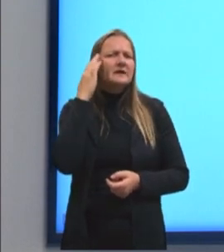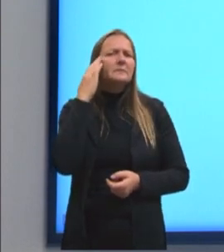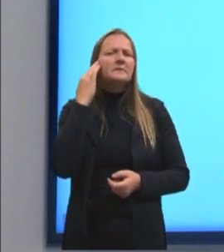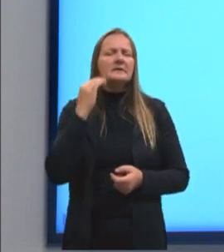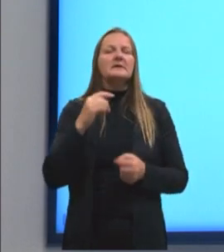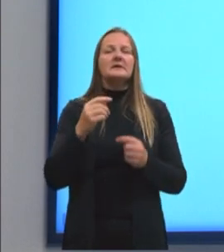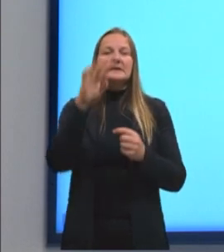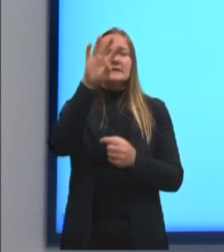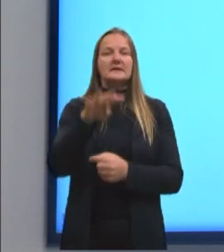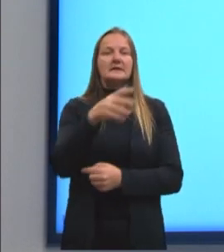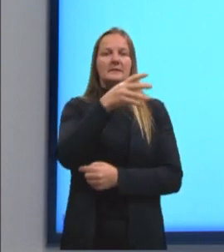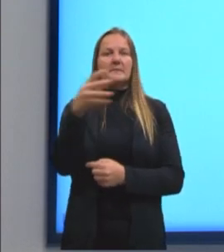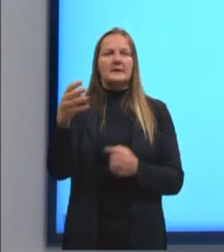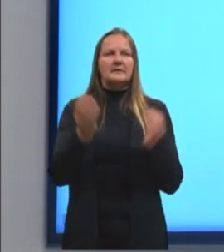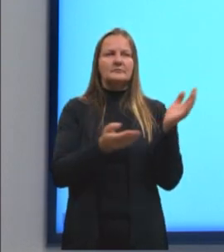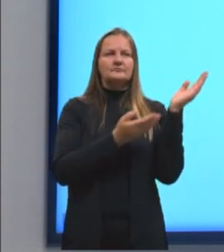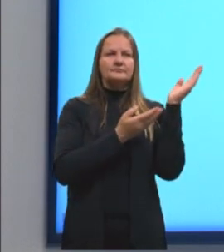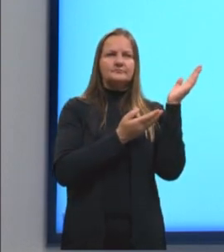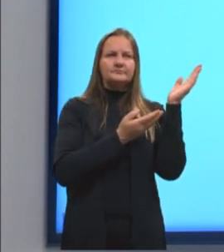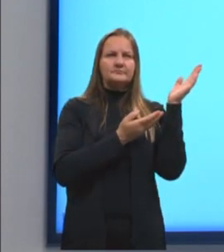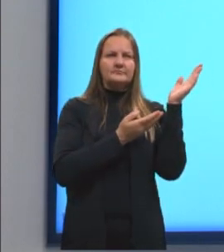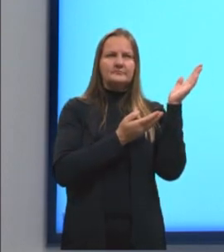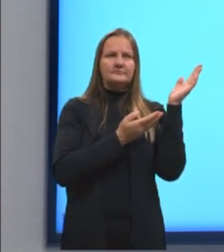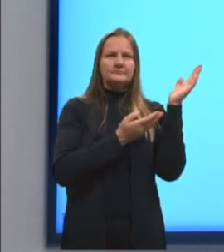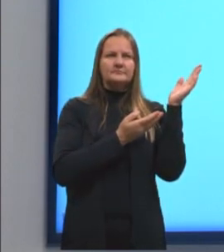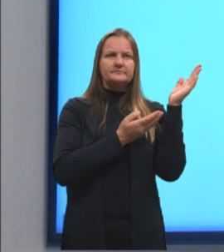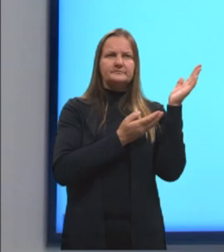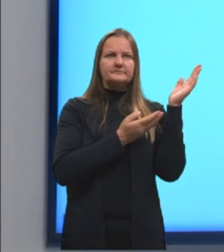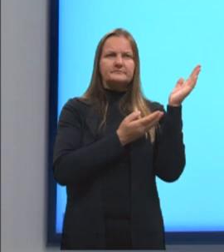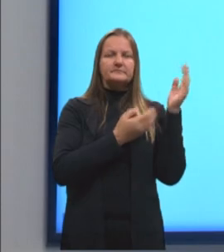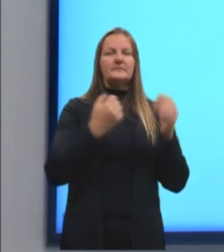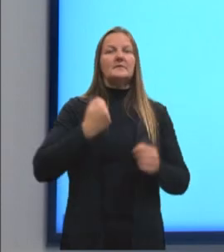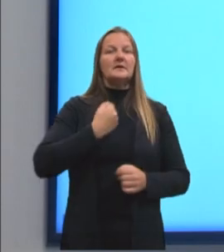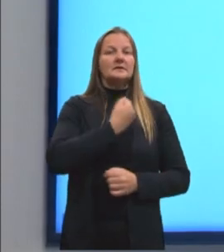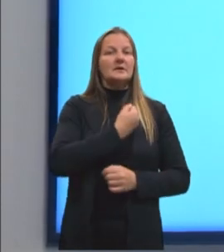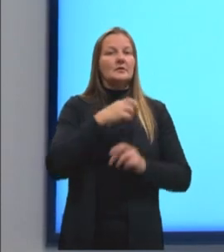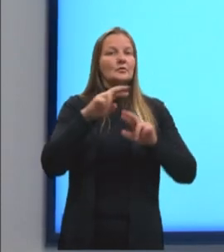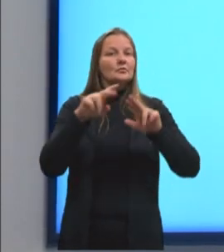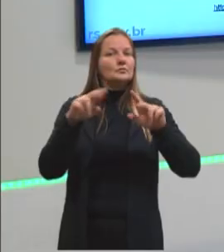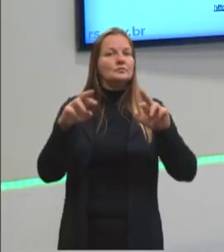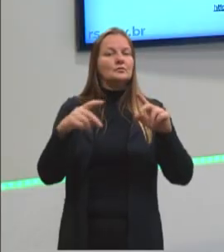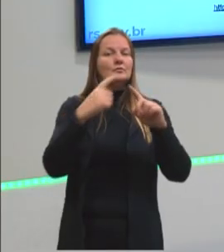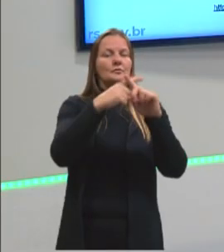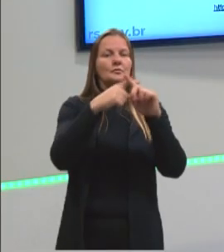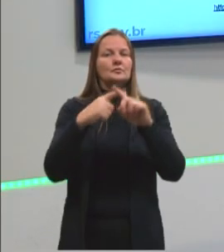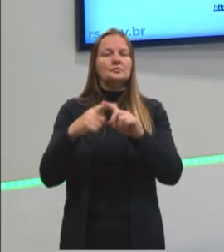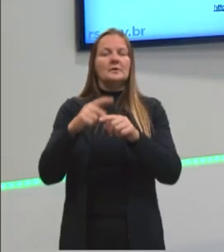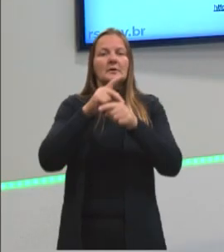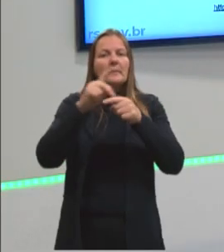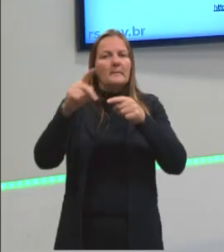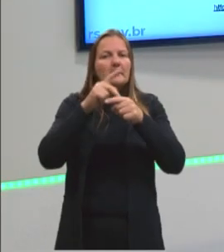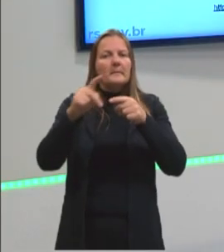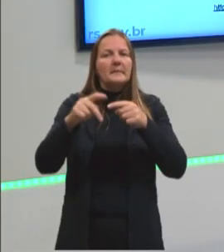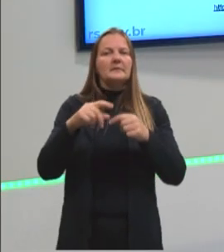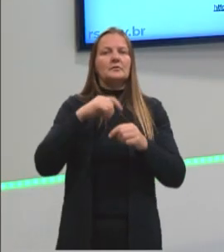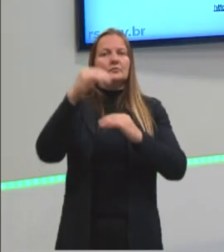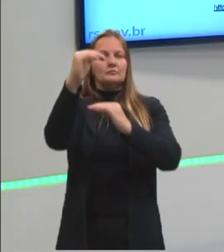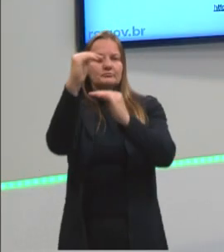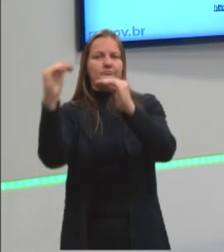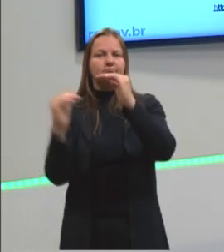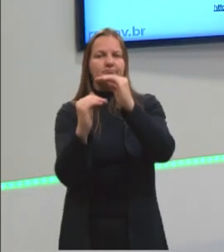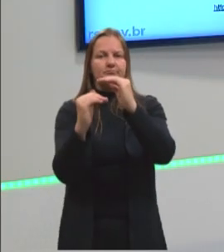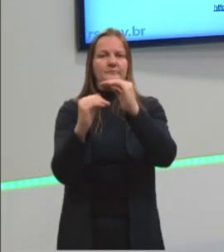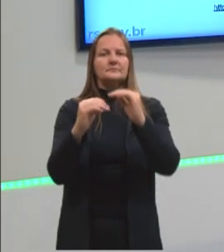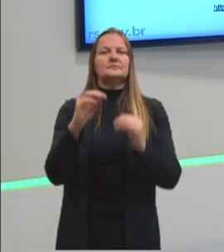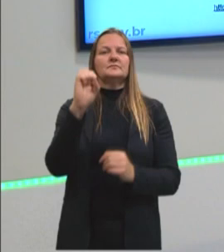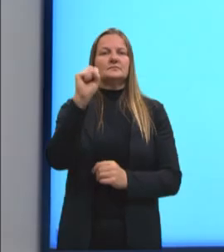essa tabela, tá? Nessa tabela nós temos os múltiplos, a unidade padrão e os submúltiplos.